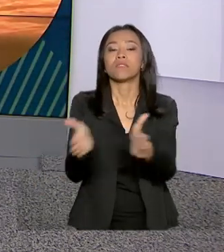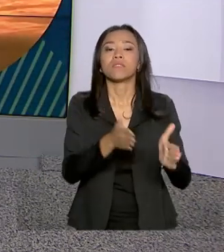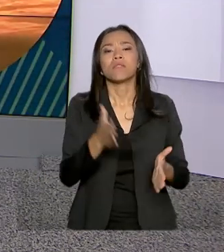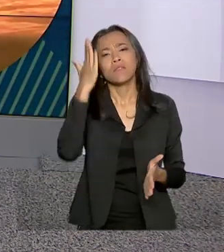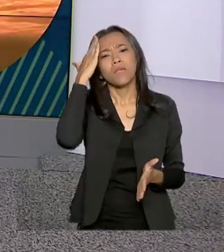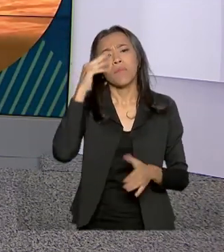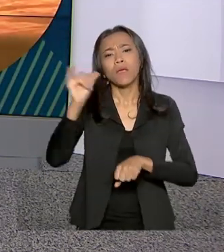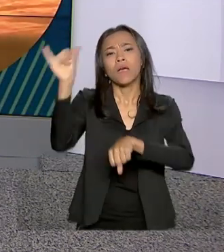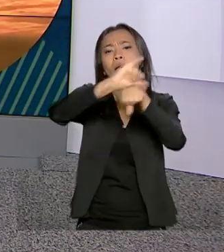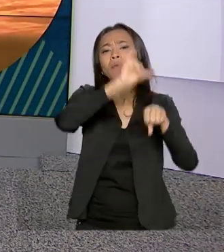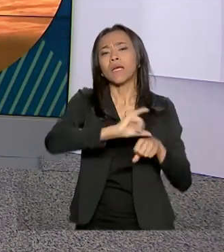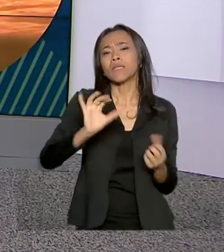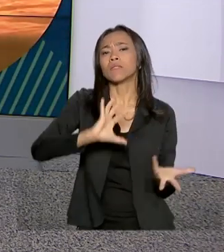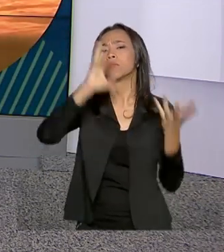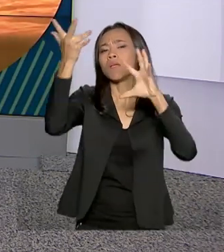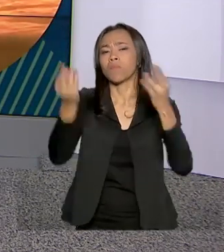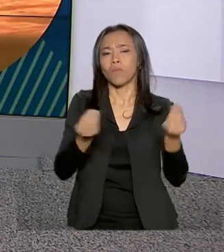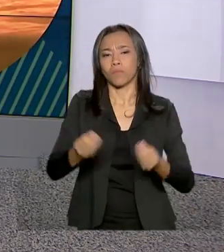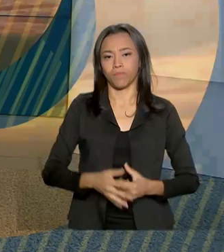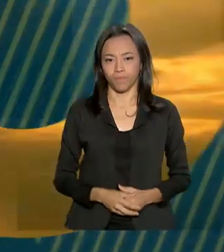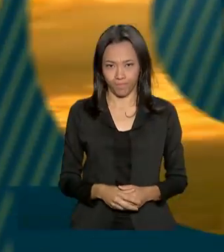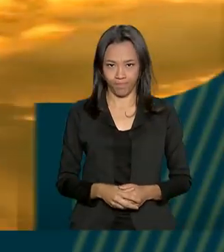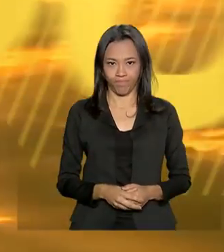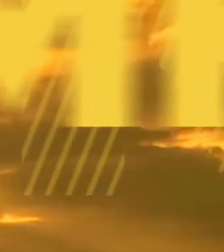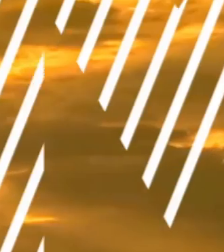saber como fica o tempo em algumas capitais.